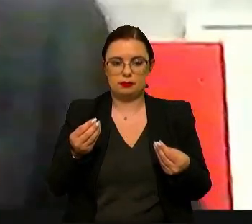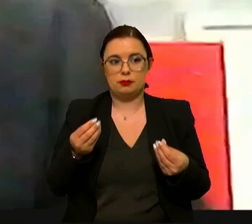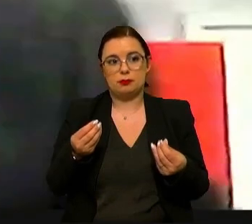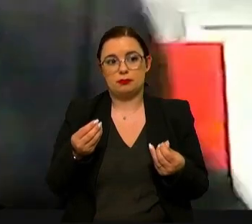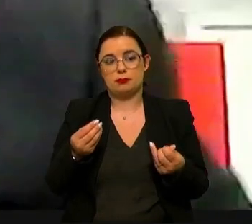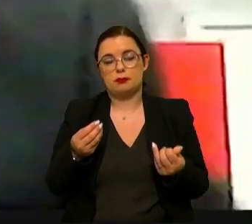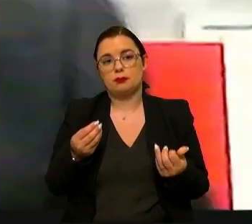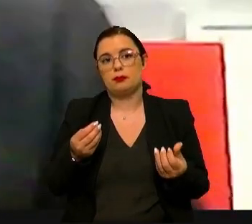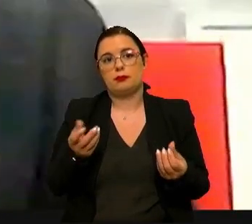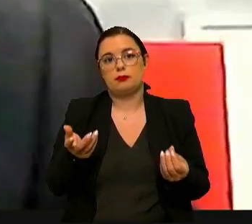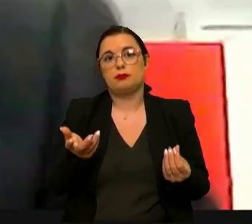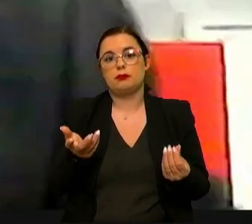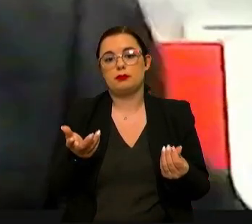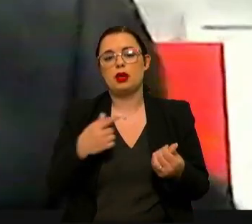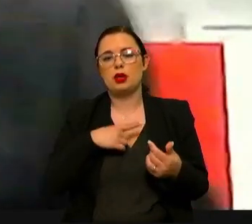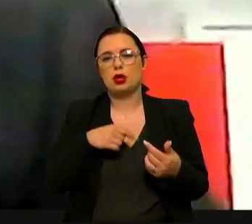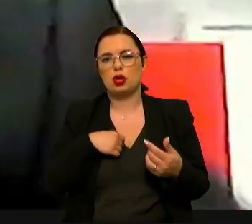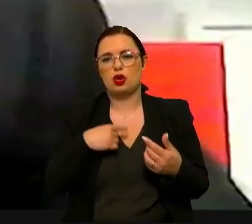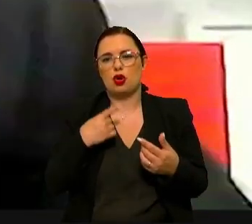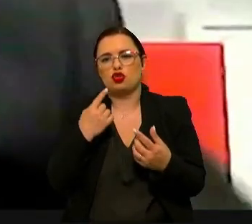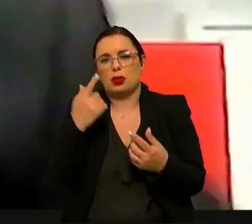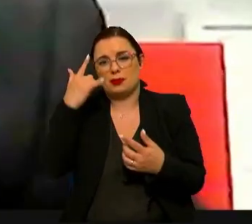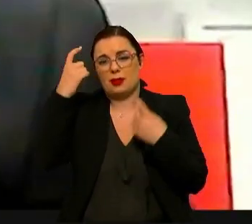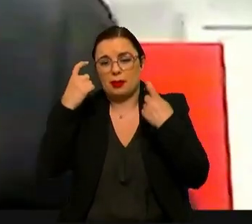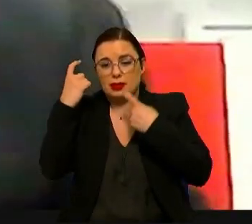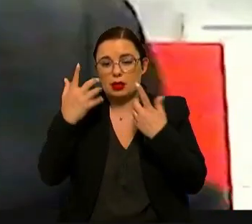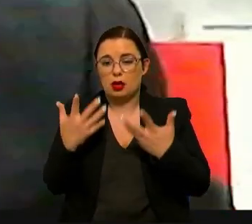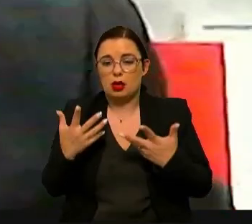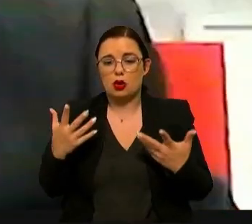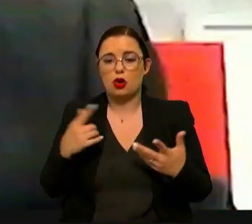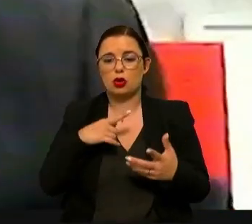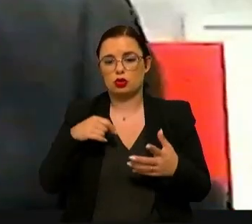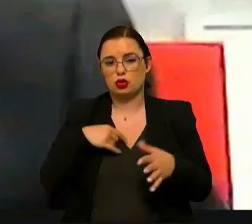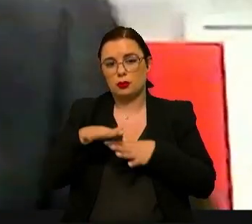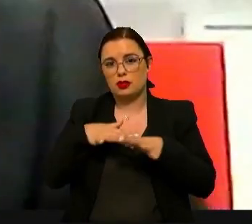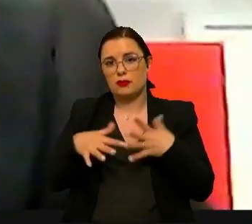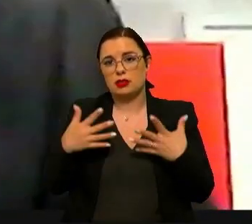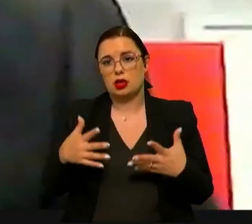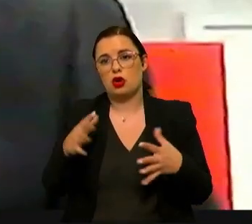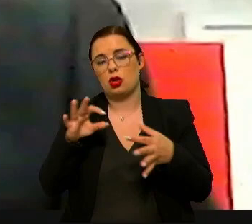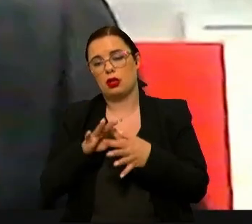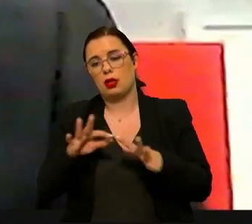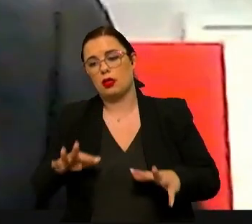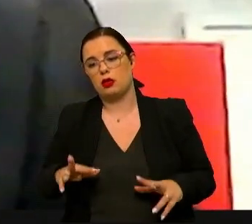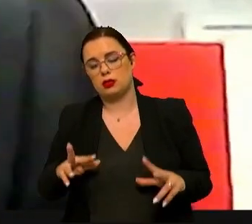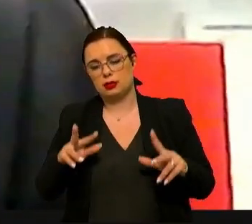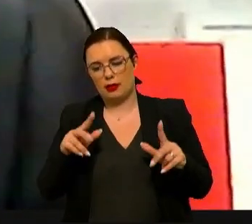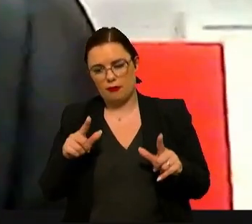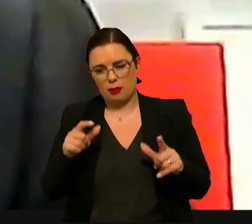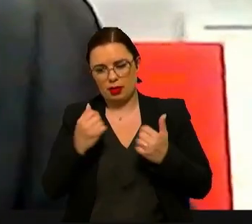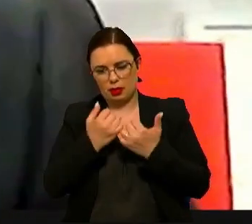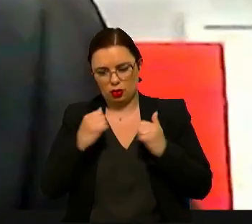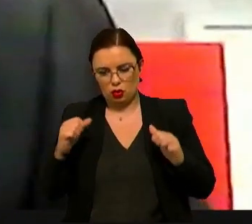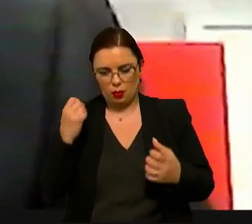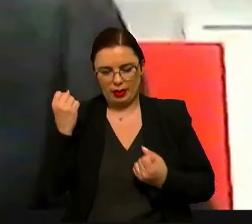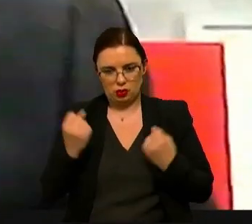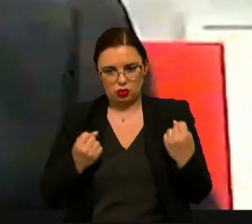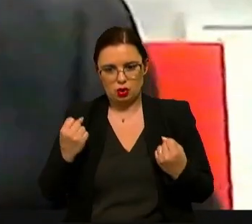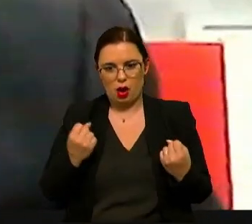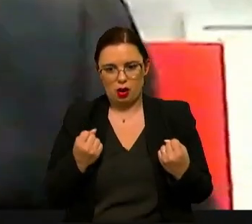a ser formatado e que existe obviamente relativamente ao desenvolvimento da autonomia dos veículos